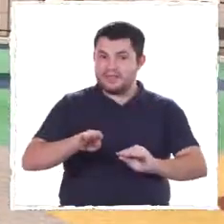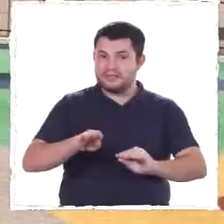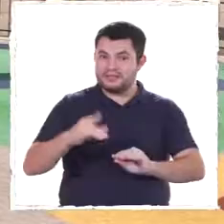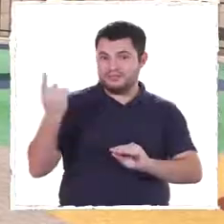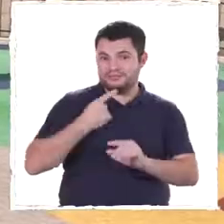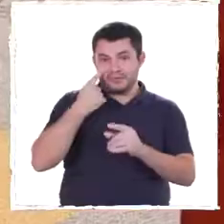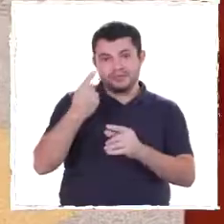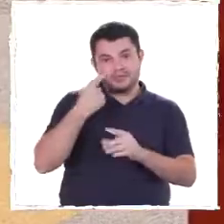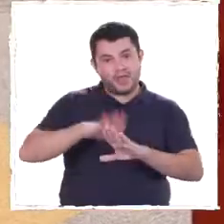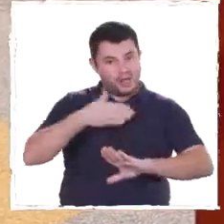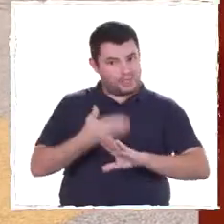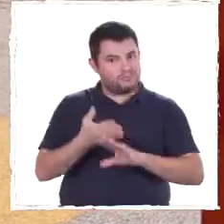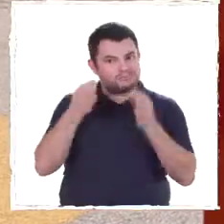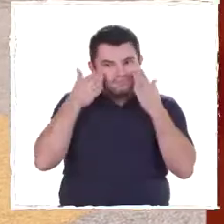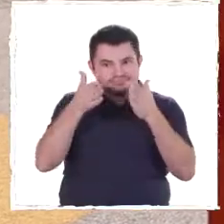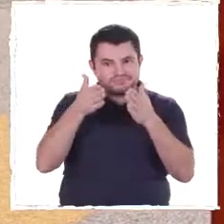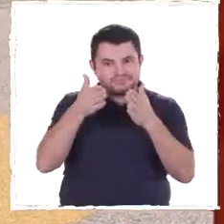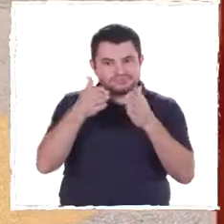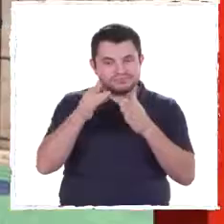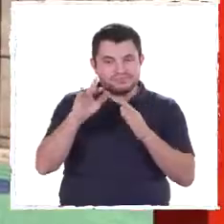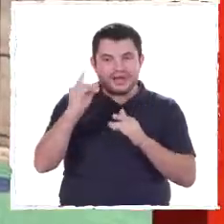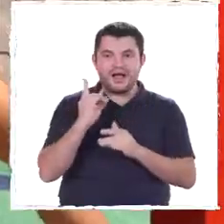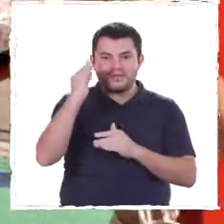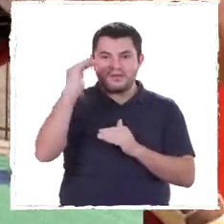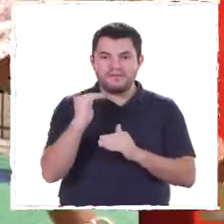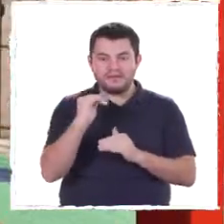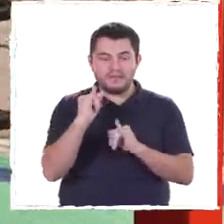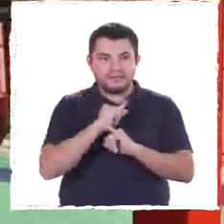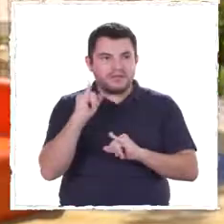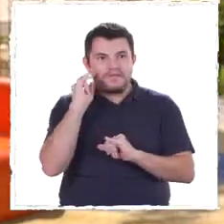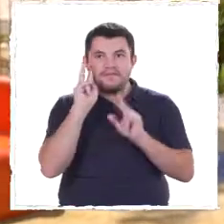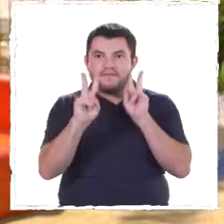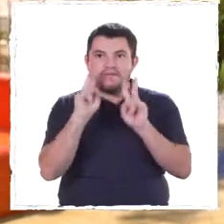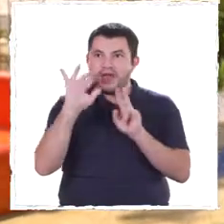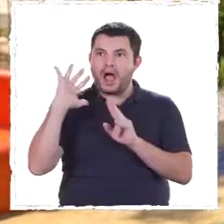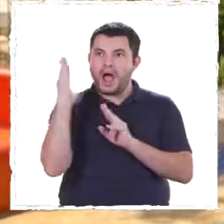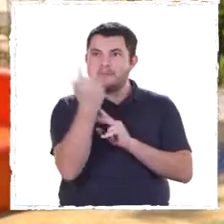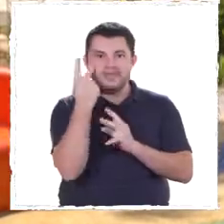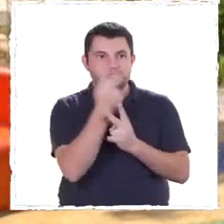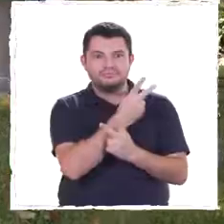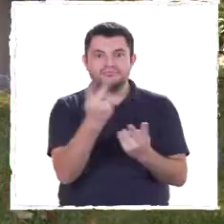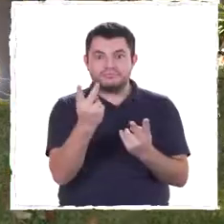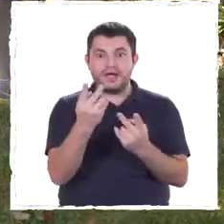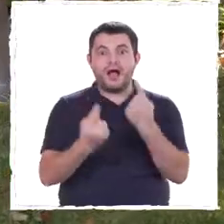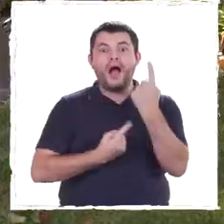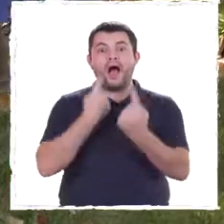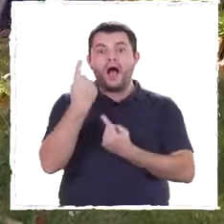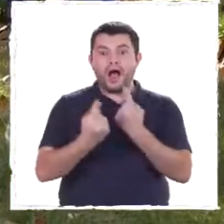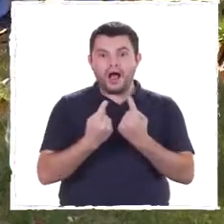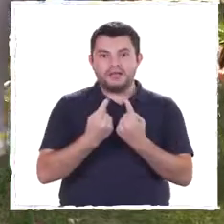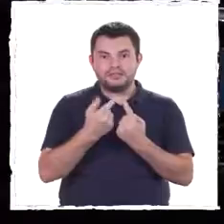Também as crianças devem merecer uma atenção redobrada, pois a sua pequena estatura impede-as de visualizar o ambiente rodoviário.